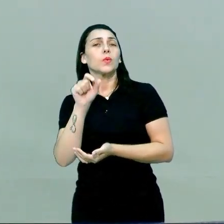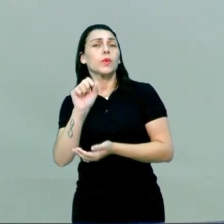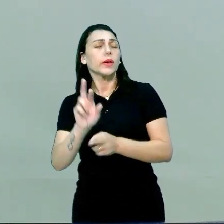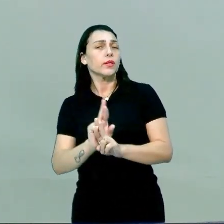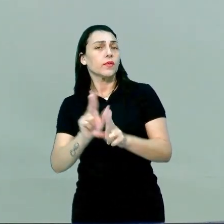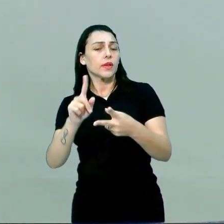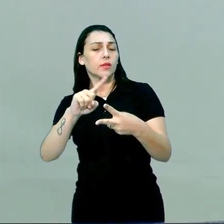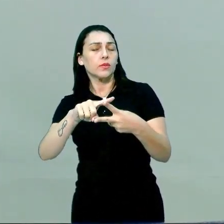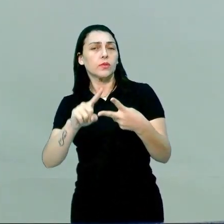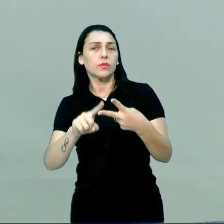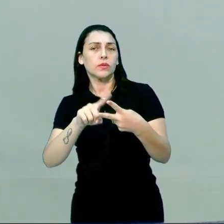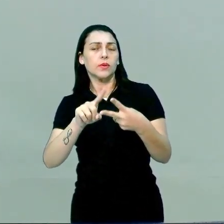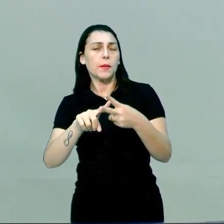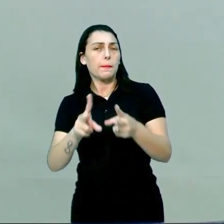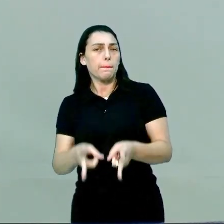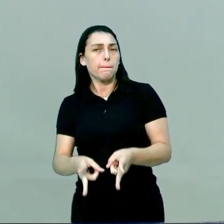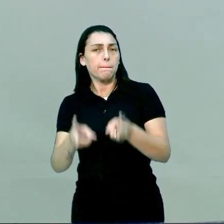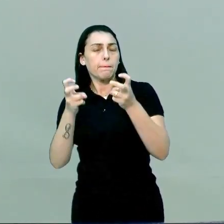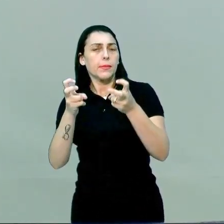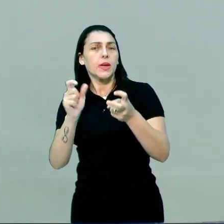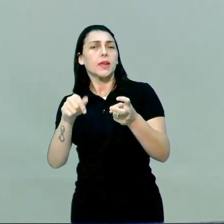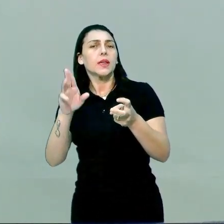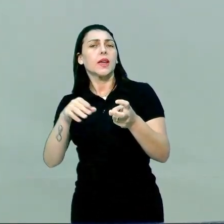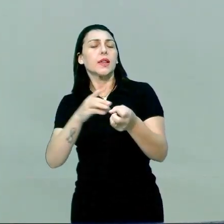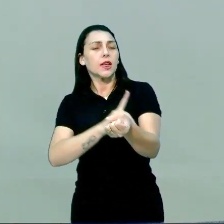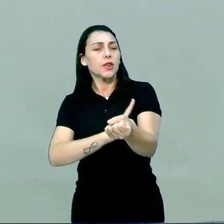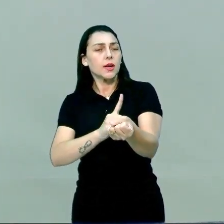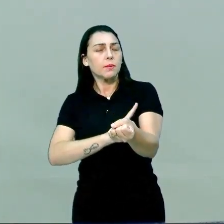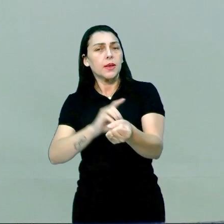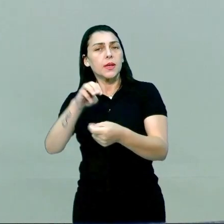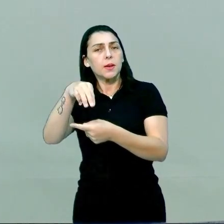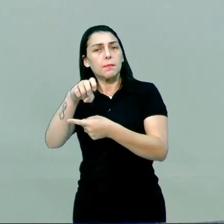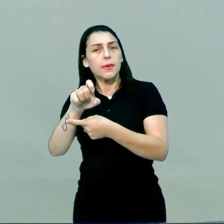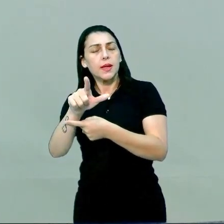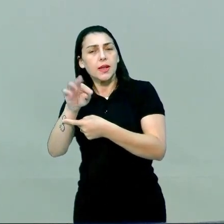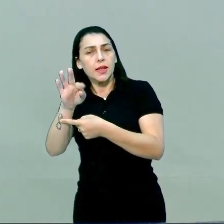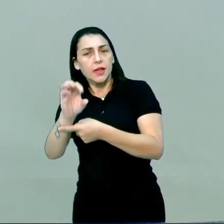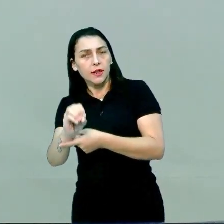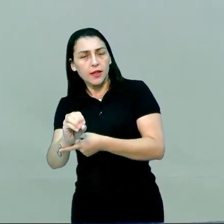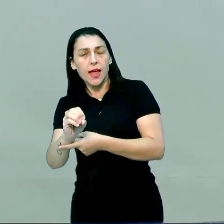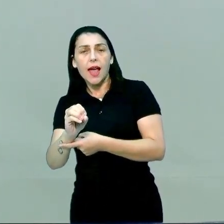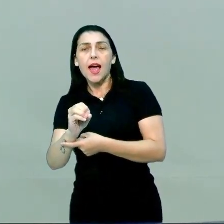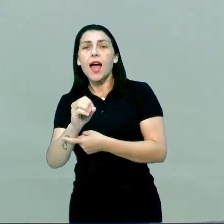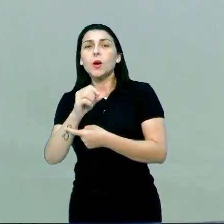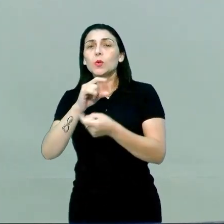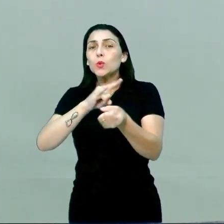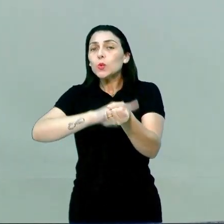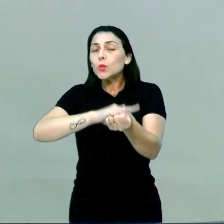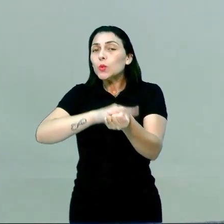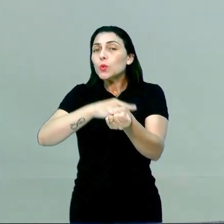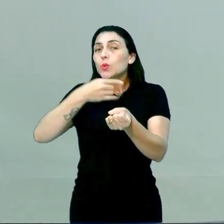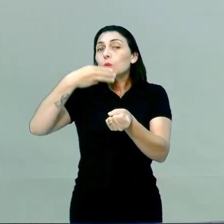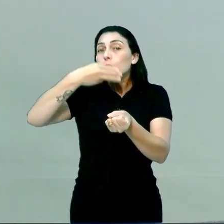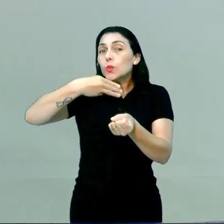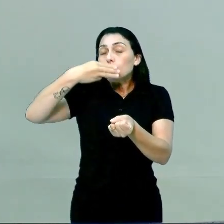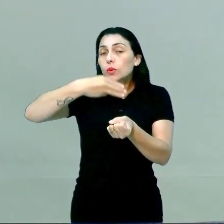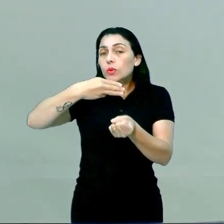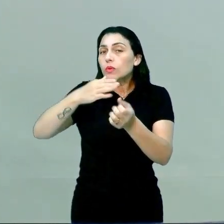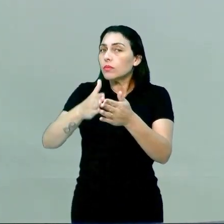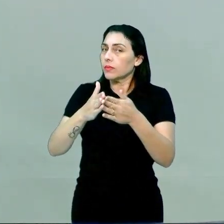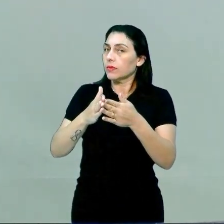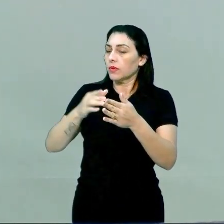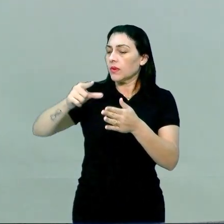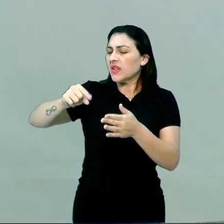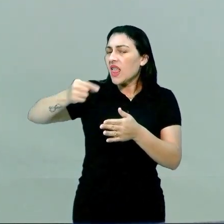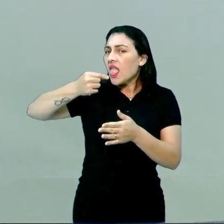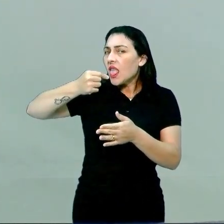é a diferença dos dois? Percebe que quem tem diabetes melito, geralmente, a urina é doce. É claro que você não vai provar, né? Pelo amor de